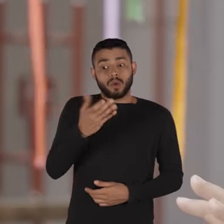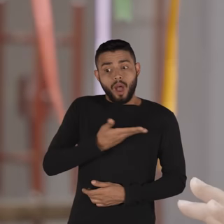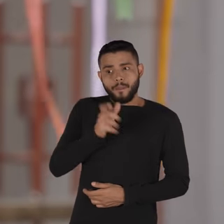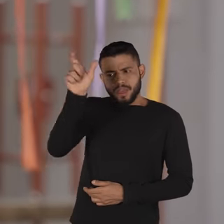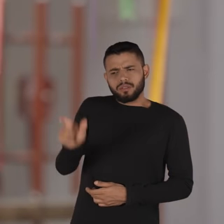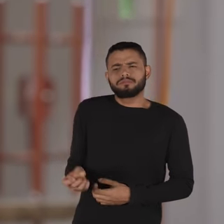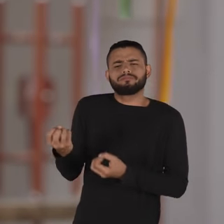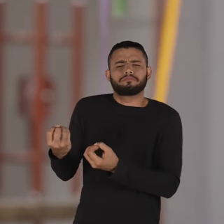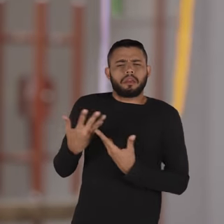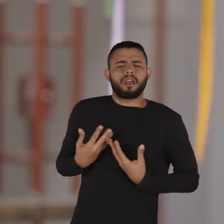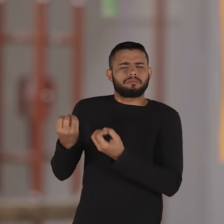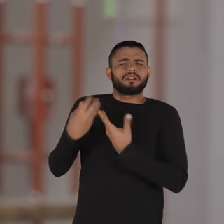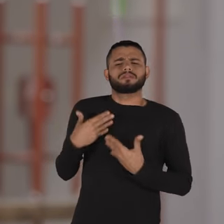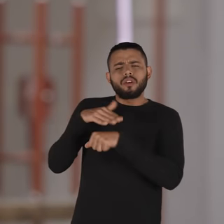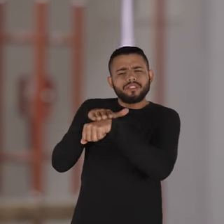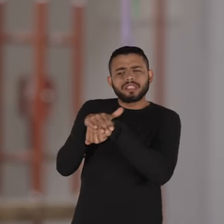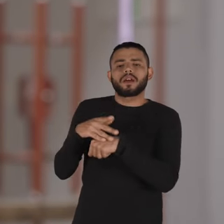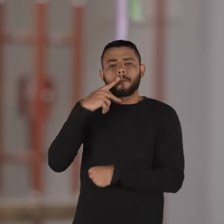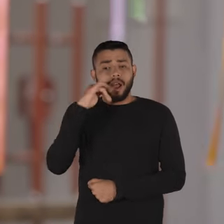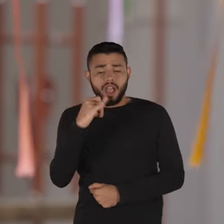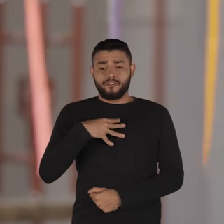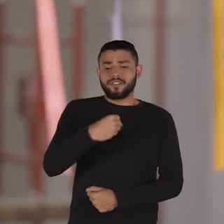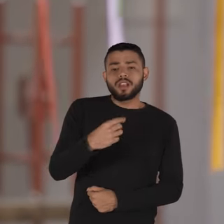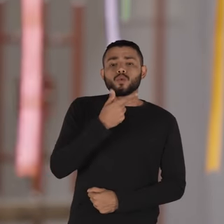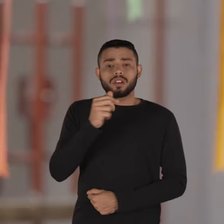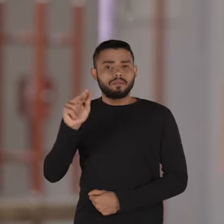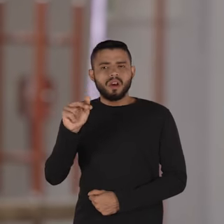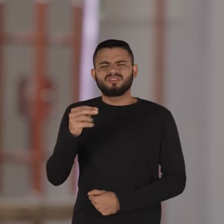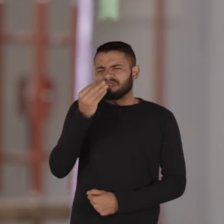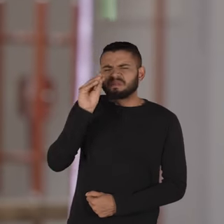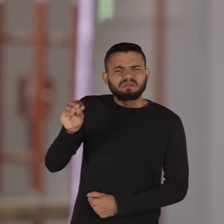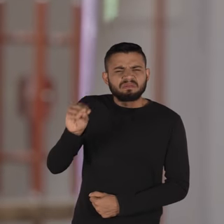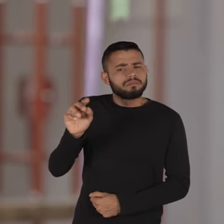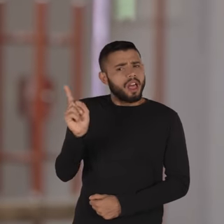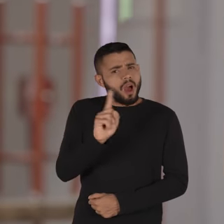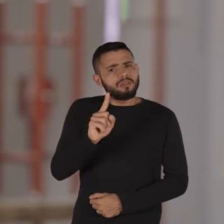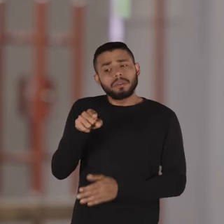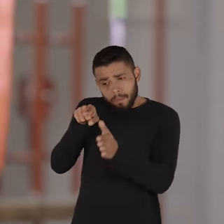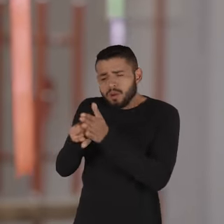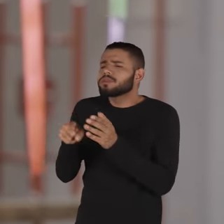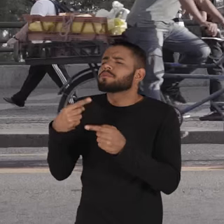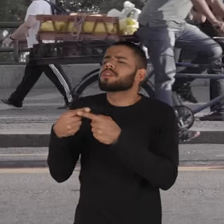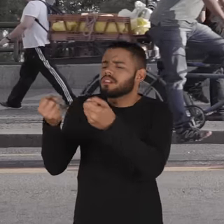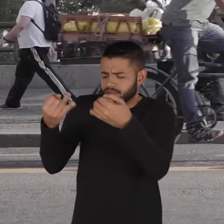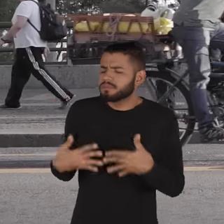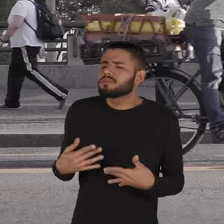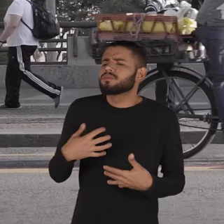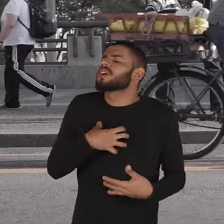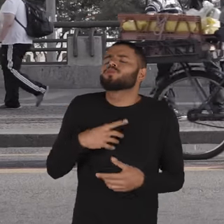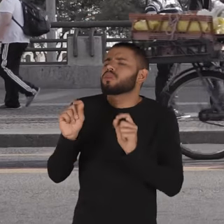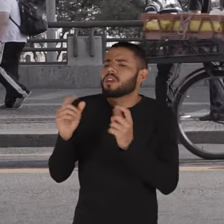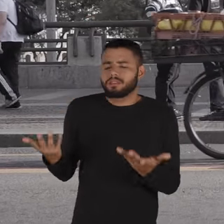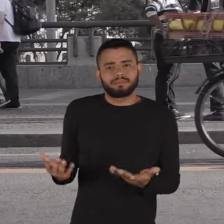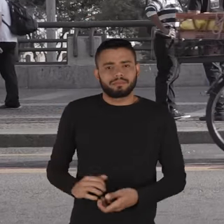escolher fazer isso, o seu pai, o seu filho, o seu irmão, não faça pouco disso. Pergunta por que ele está falando isso, o